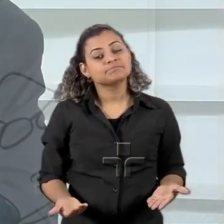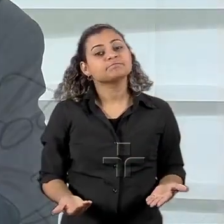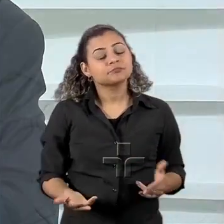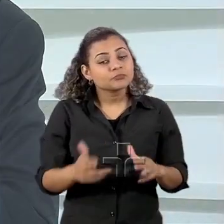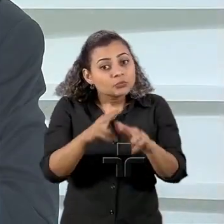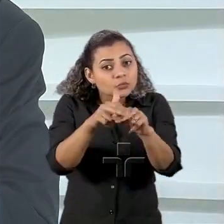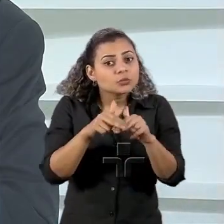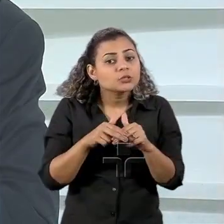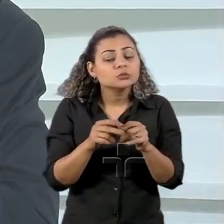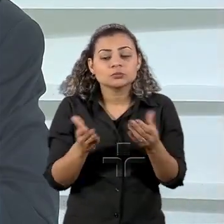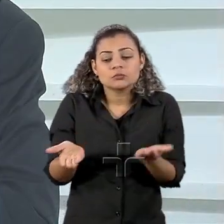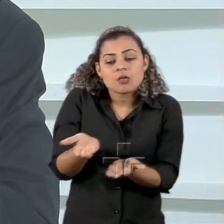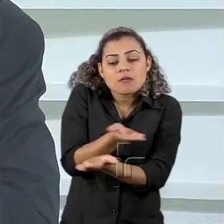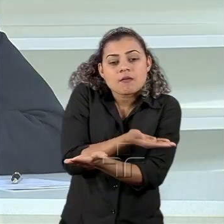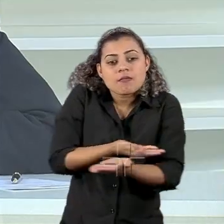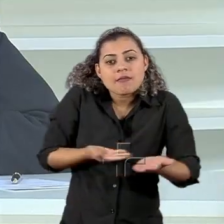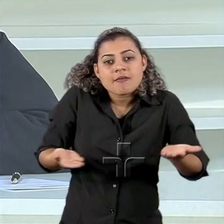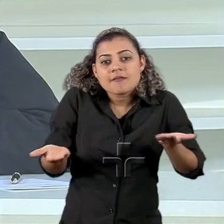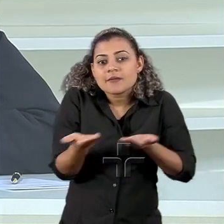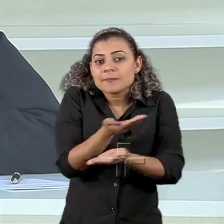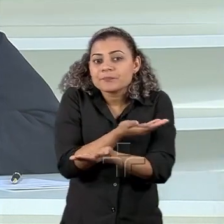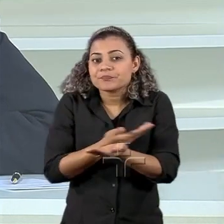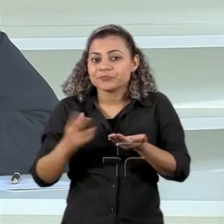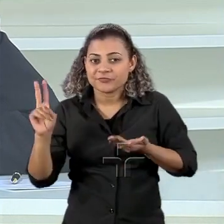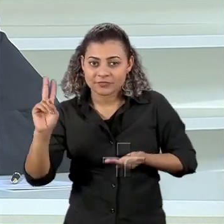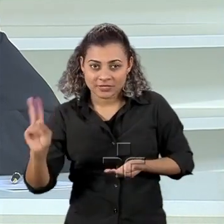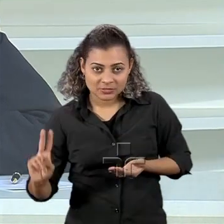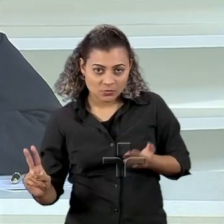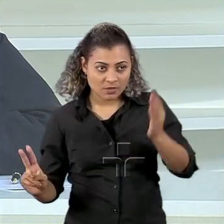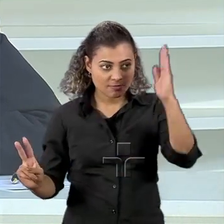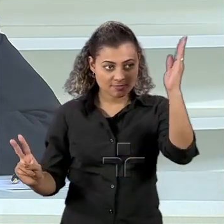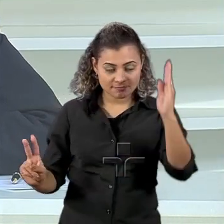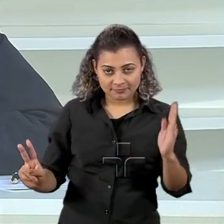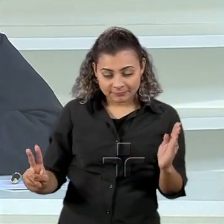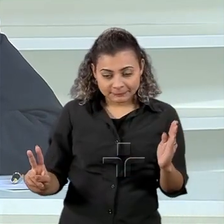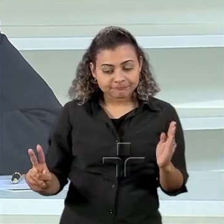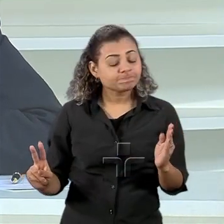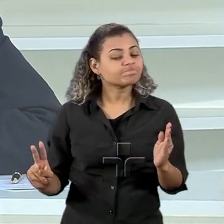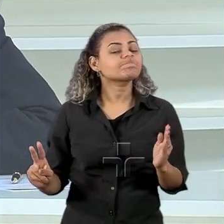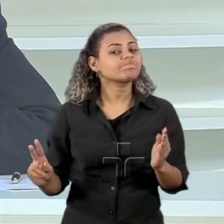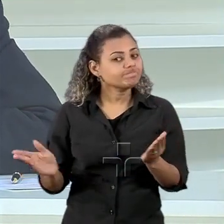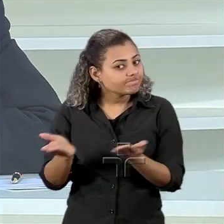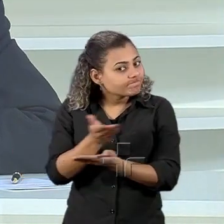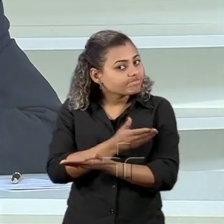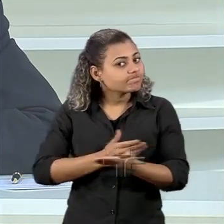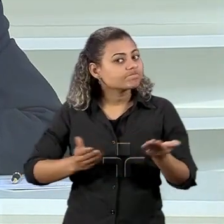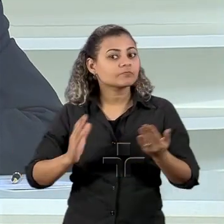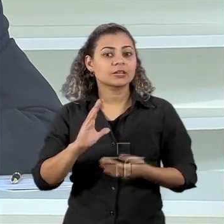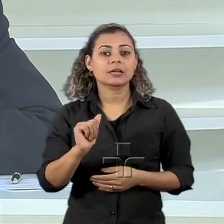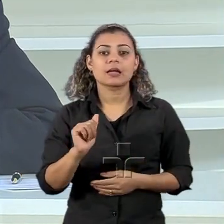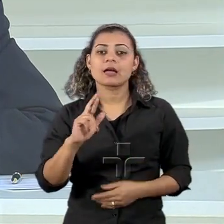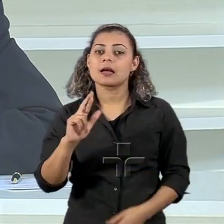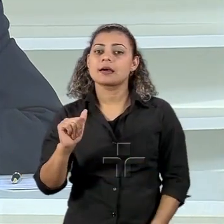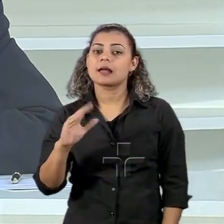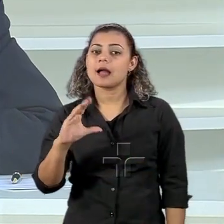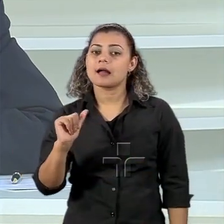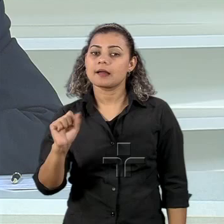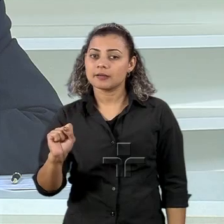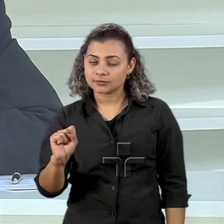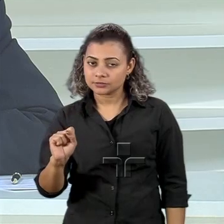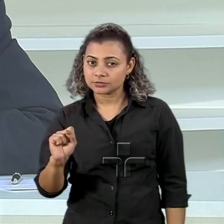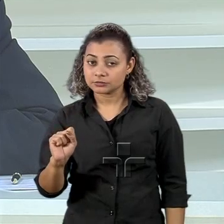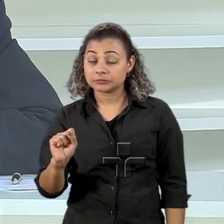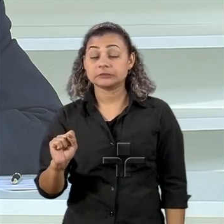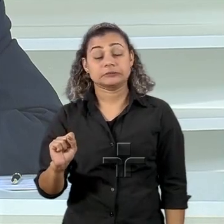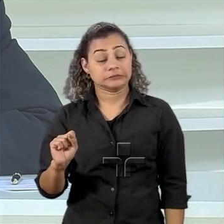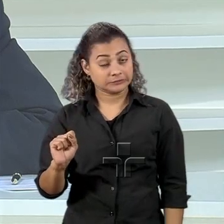relação com a Venezuela, com Caracas, eu acho que o Brasil teria que ter